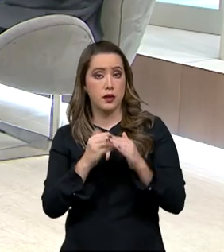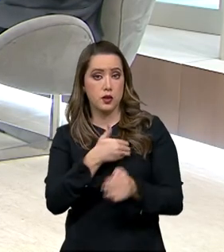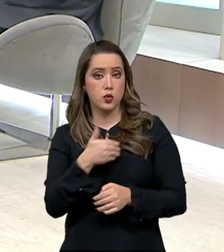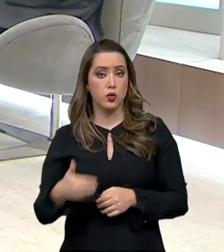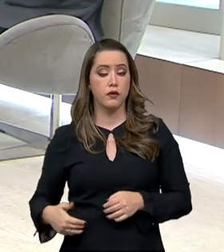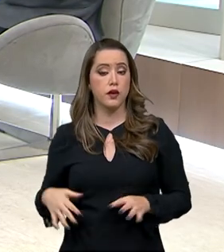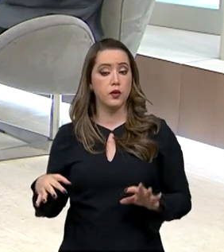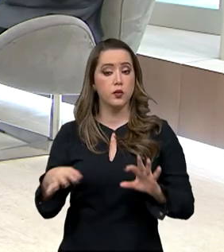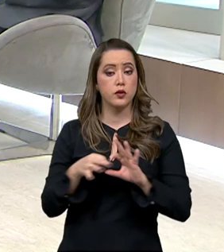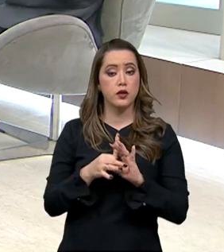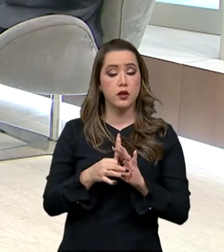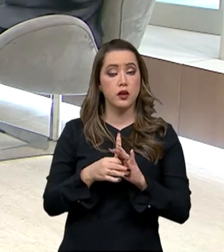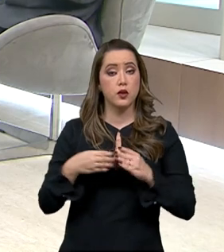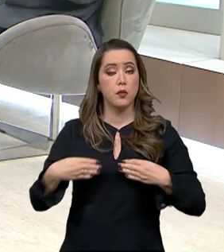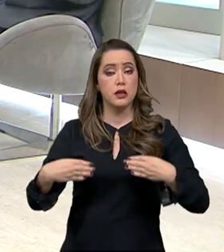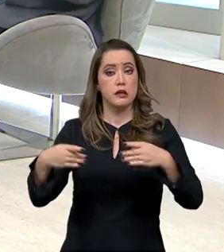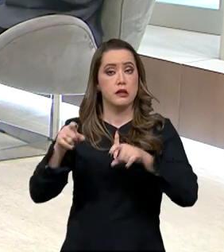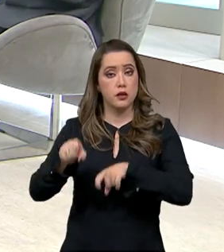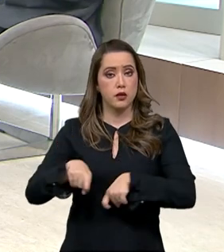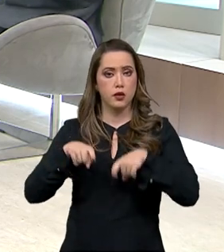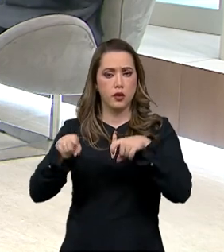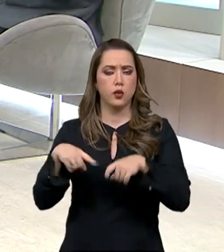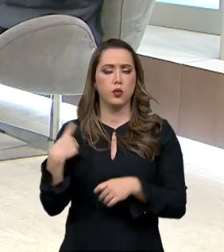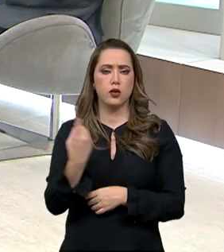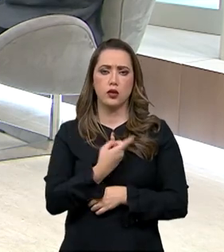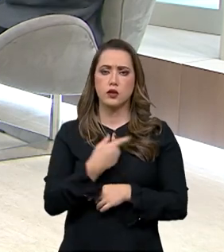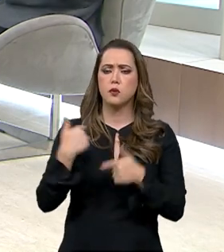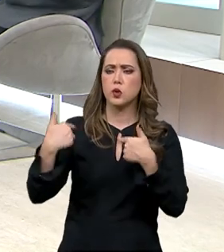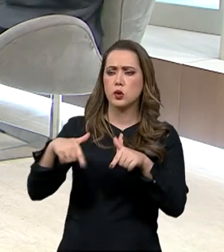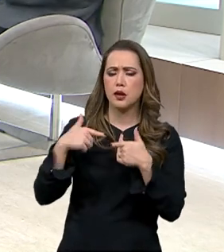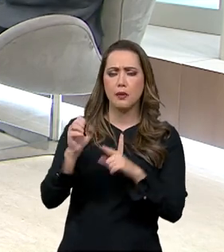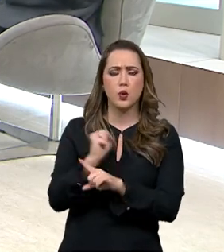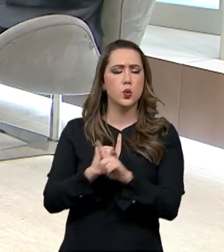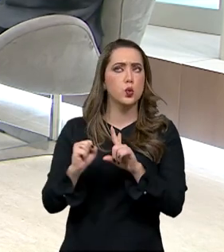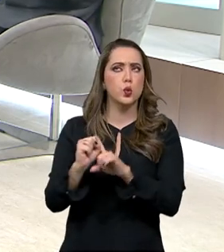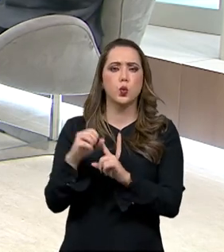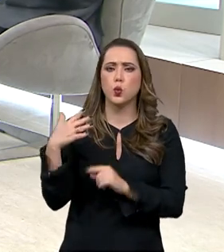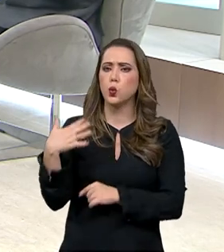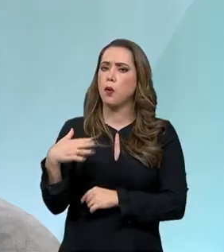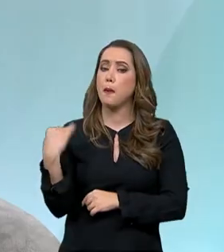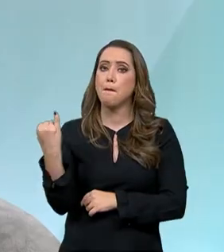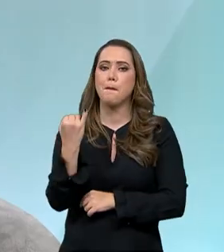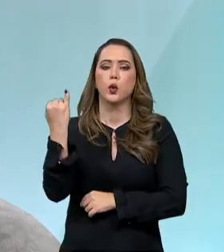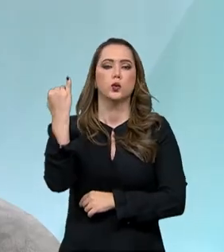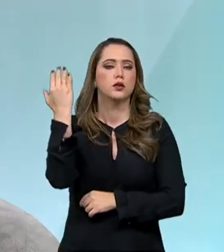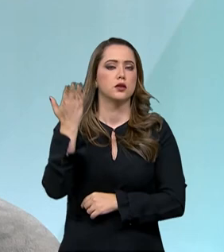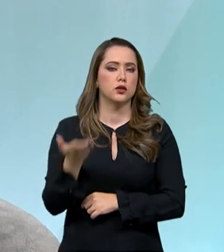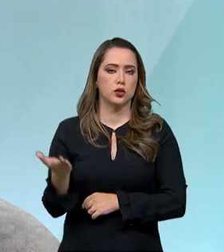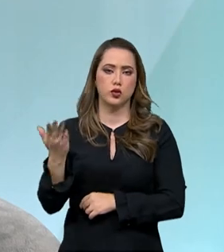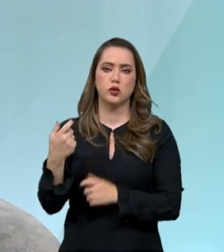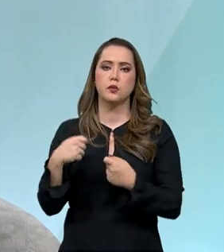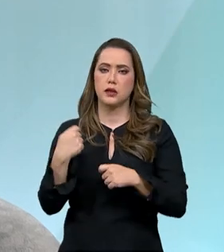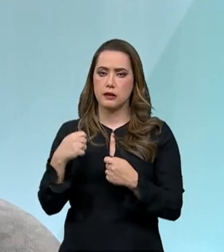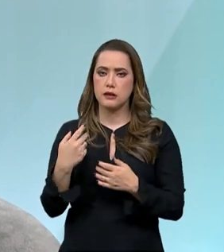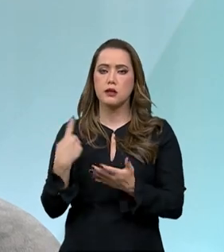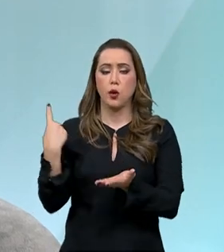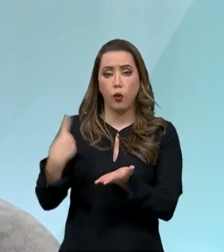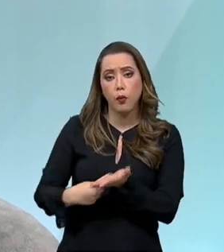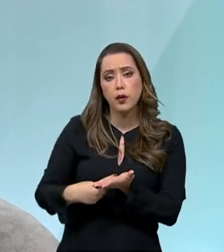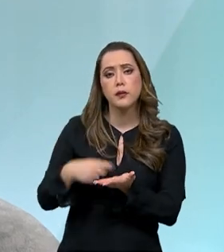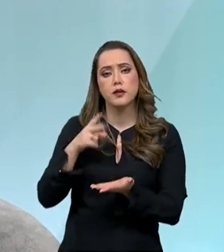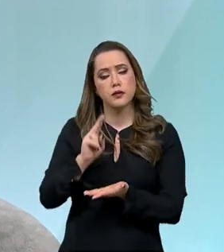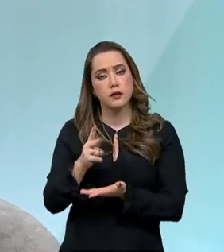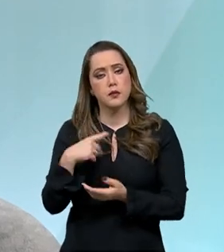Abastecimento. Nós temos uma agenda robusta, nós temos um papel social importante para a cumprir. Mas nós também,